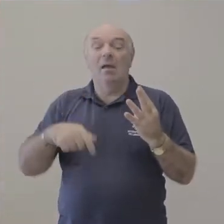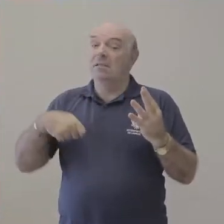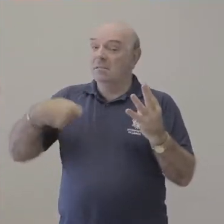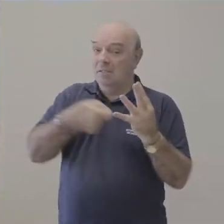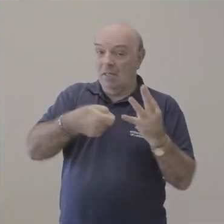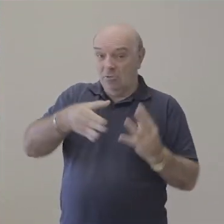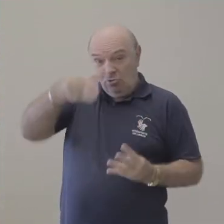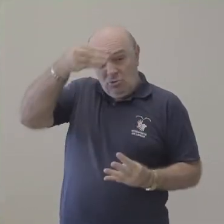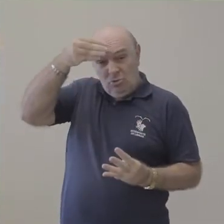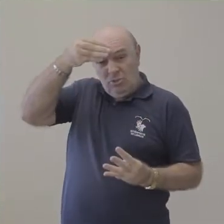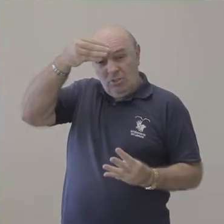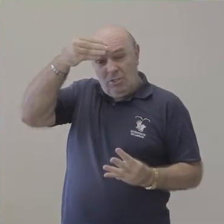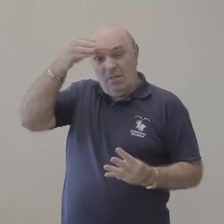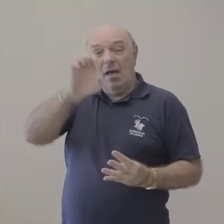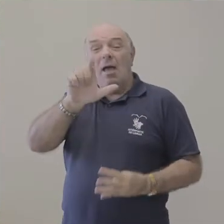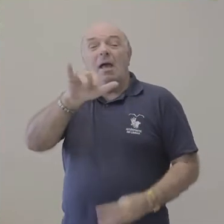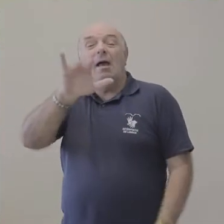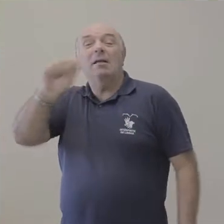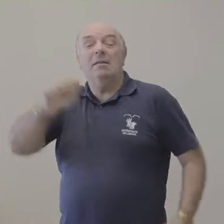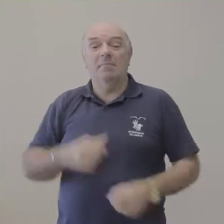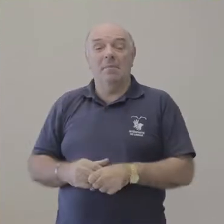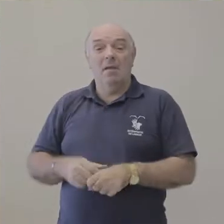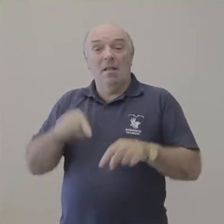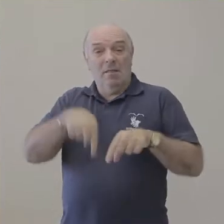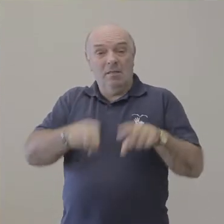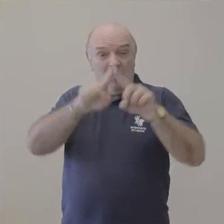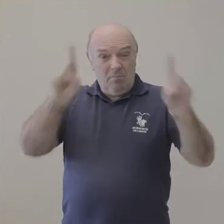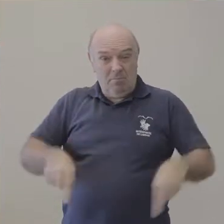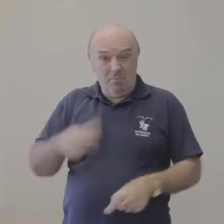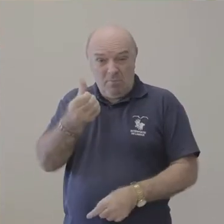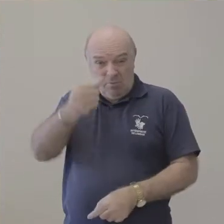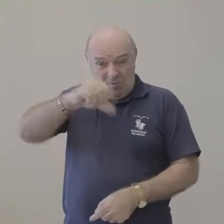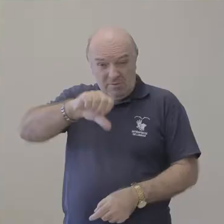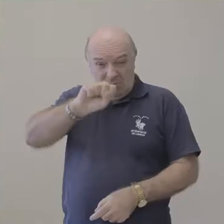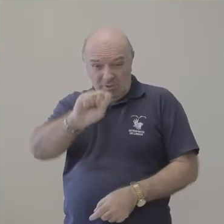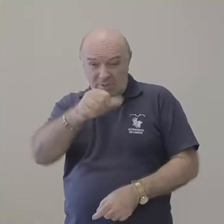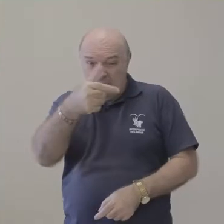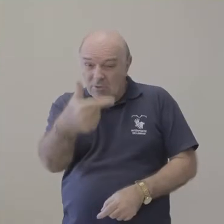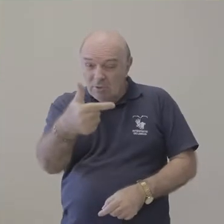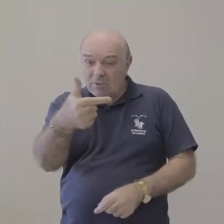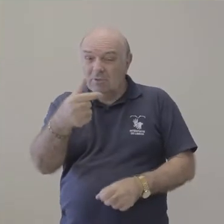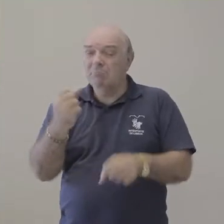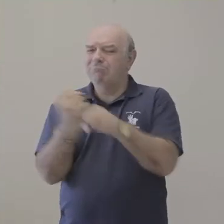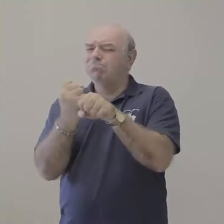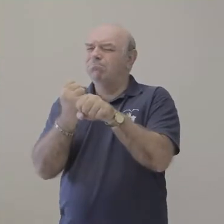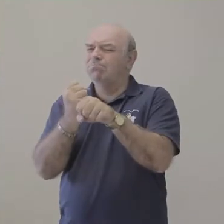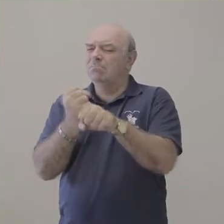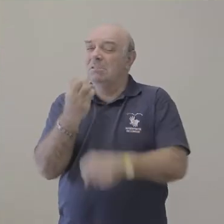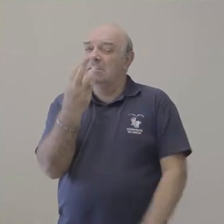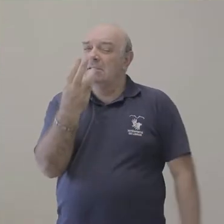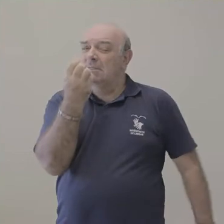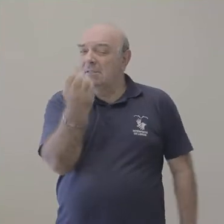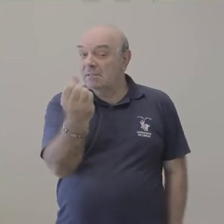de comunicação. Tia Hélia, como é conhecida, está na UFIS desde 1982. Ou